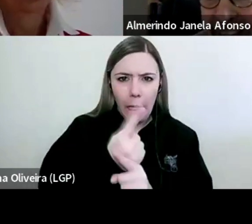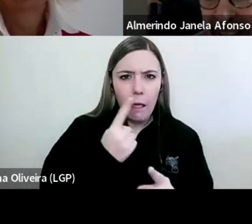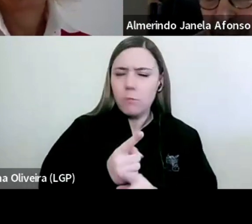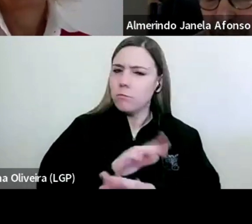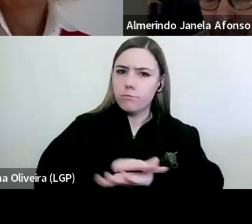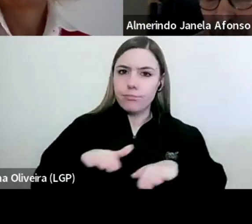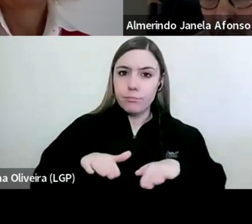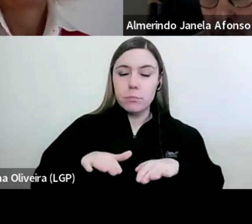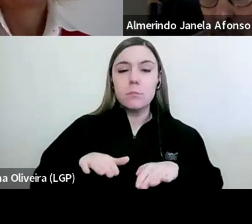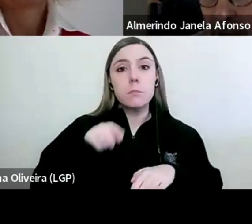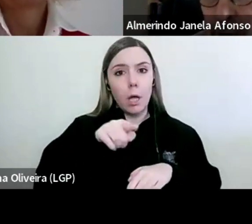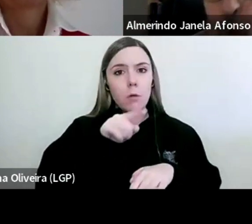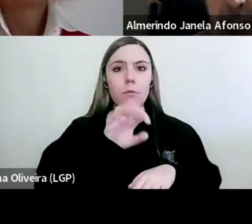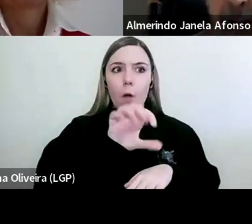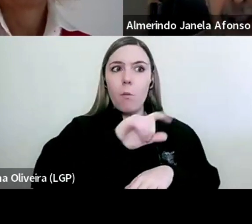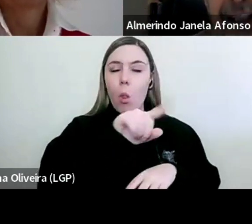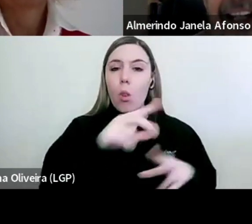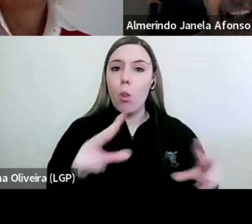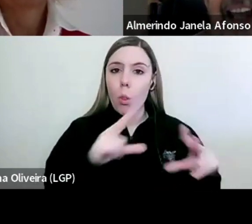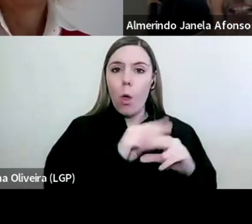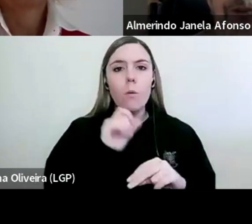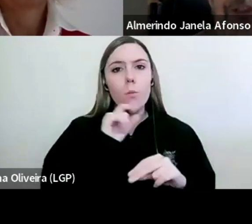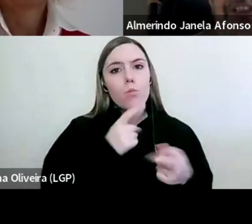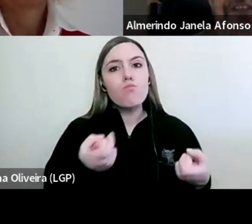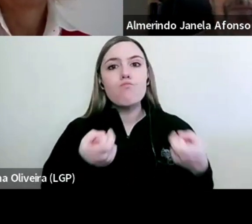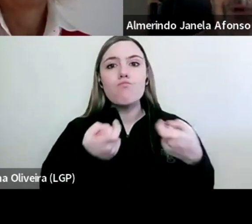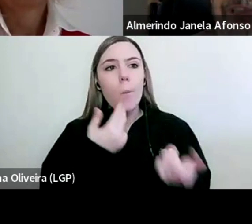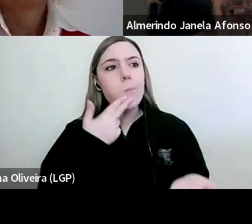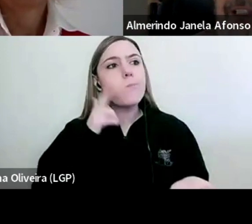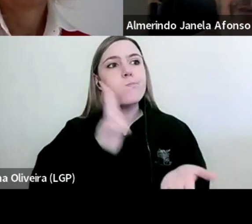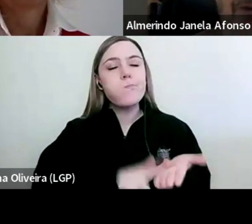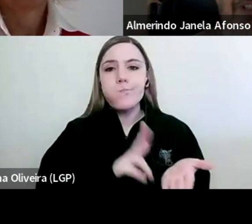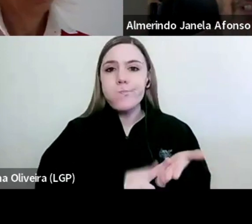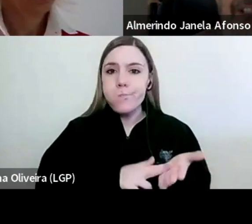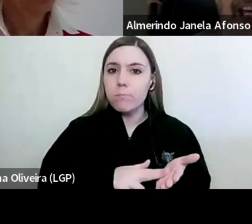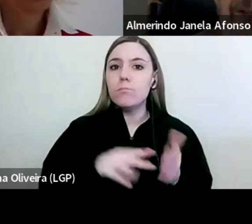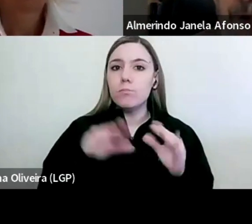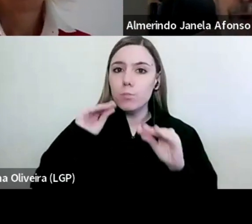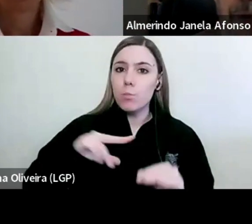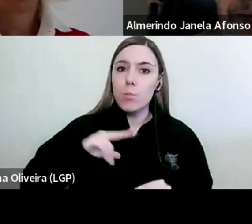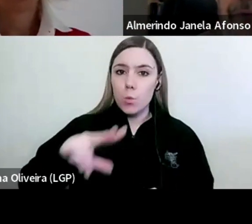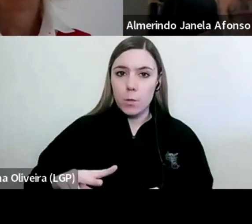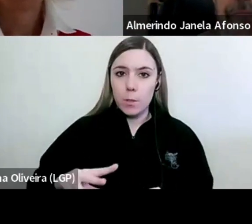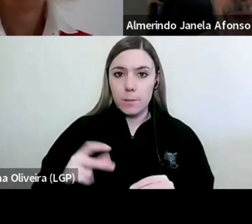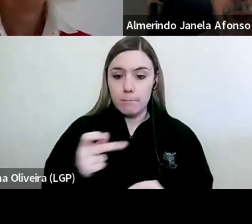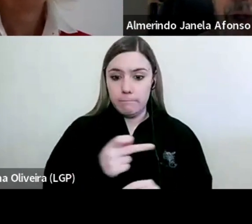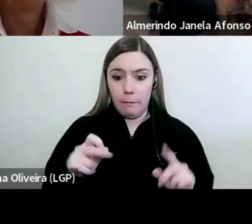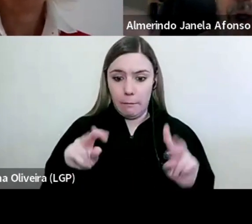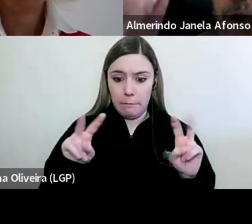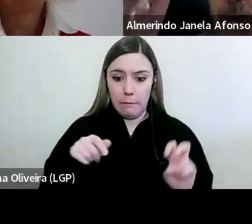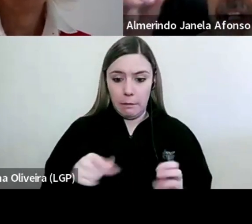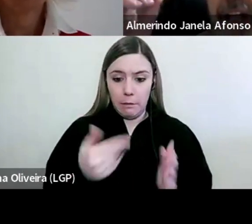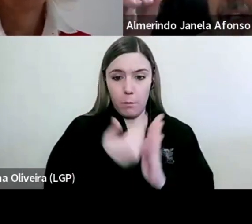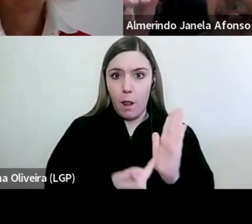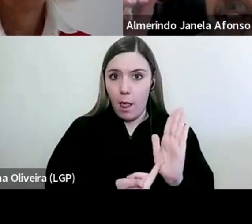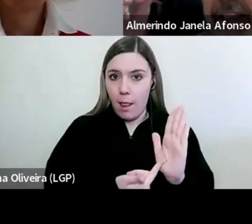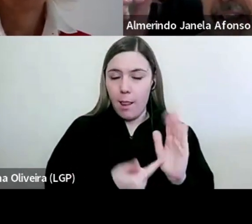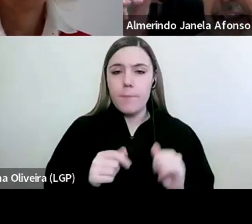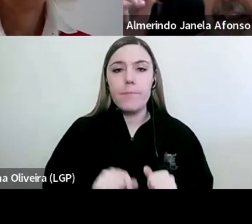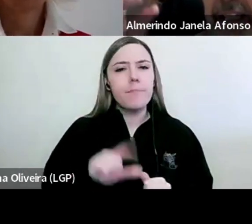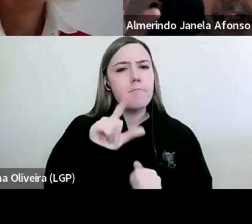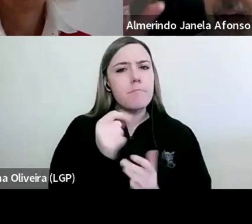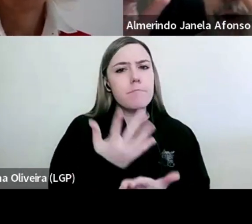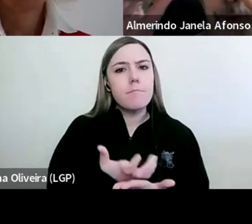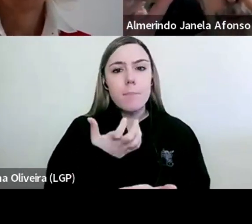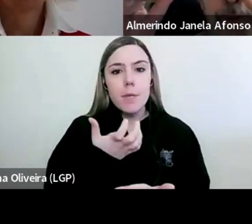conceitâneo com a atual realidade educativa portuguesa. Estou a citar o documento. Sublinhando ainda